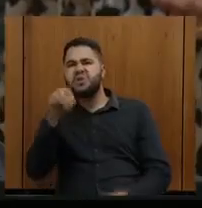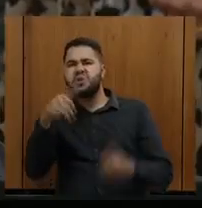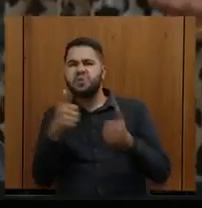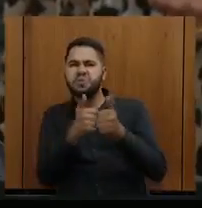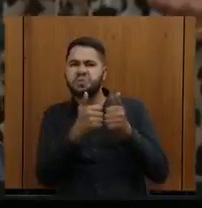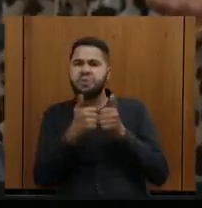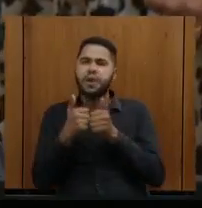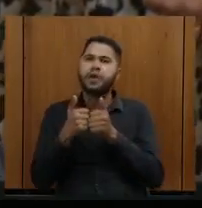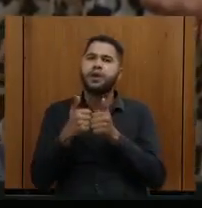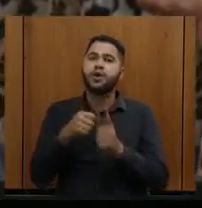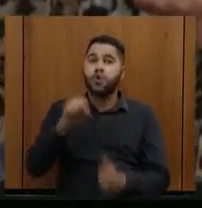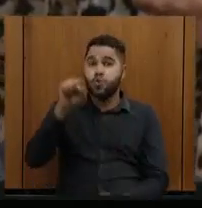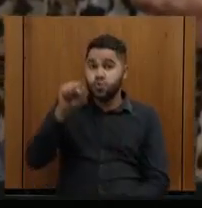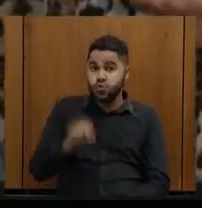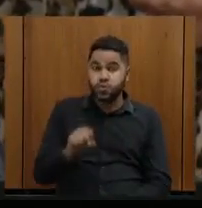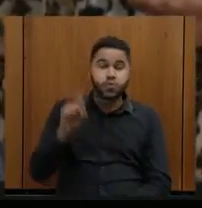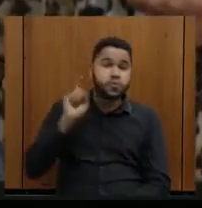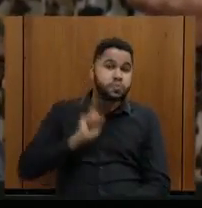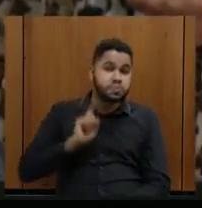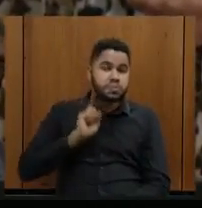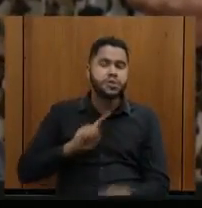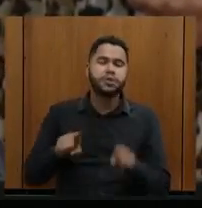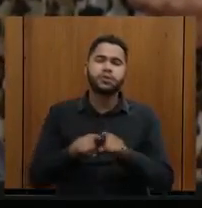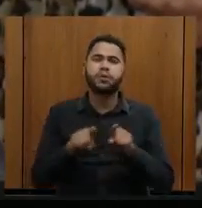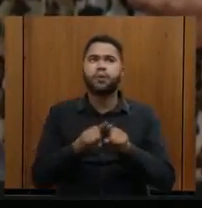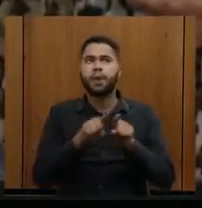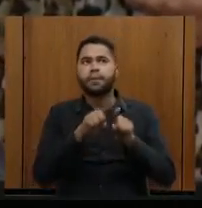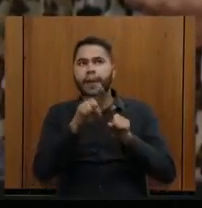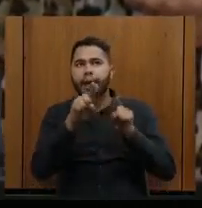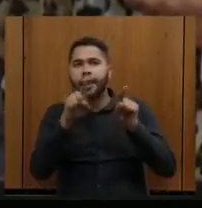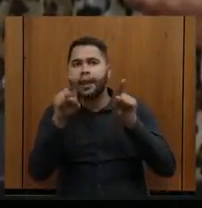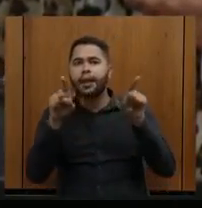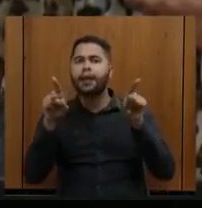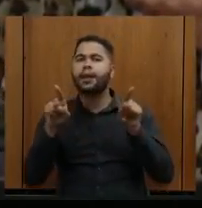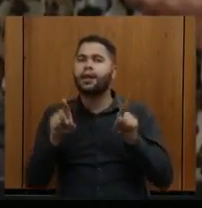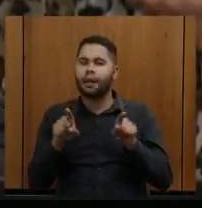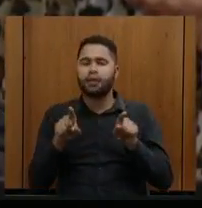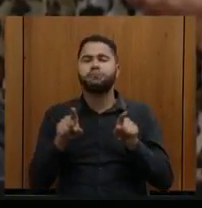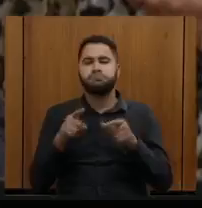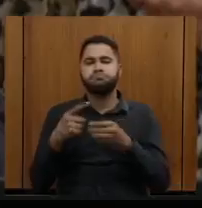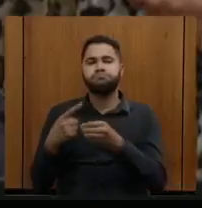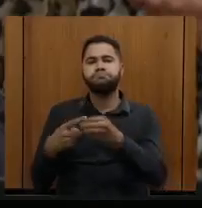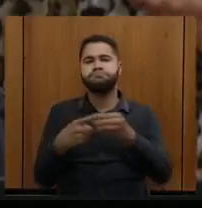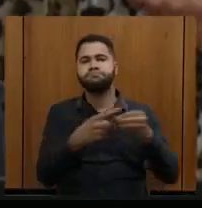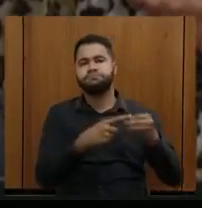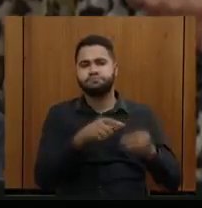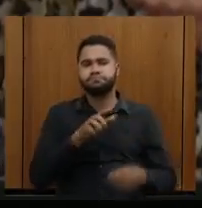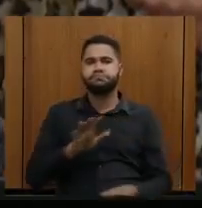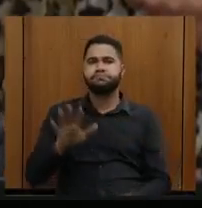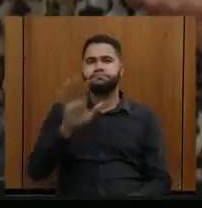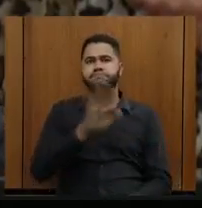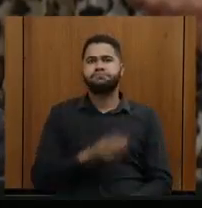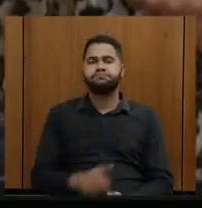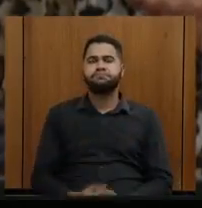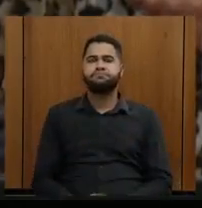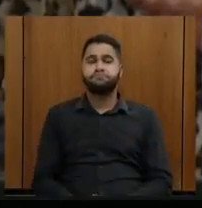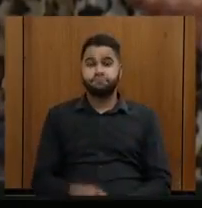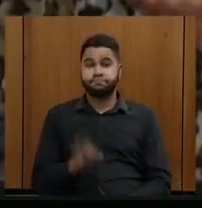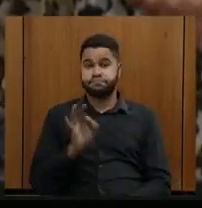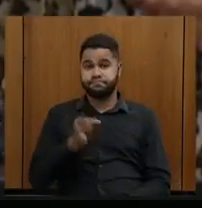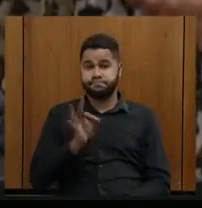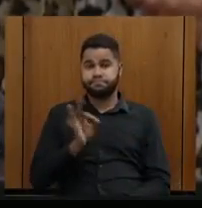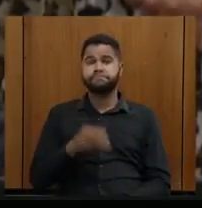atendendo o sul de Minas, eu acho que também vai atender boa parte aí de muitas cidades da região, viu, Bosco? Com certeza,